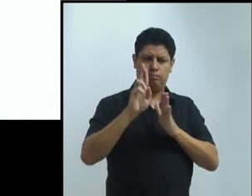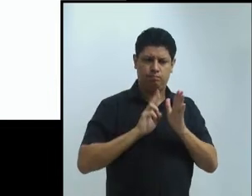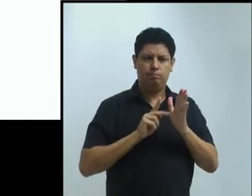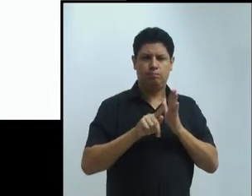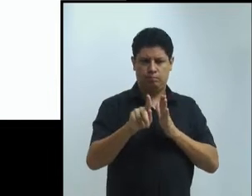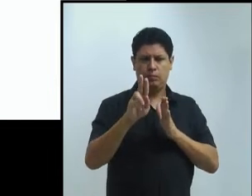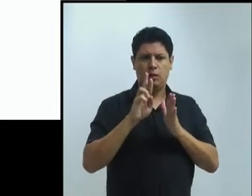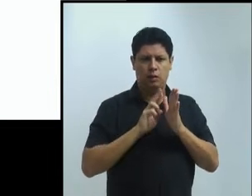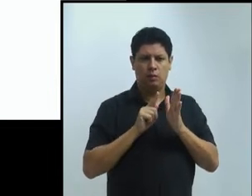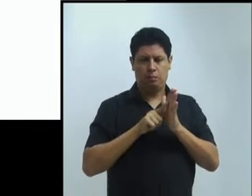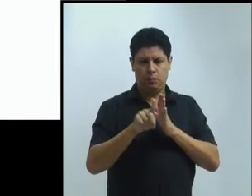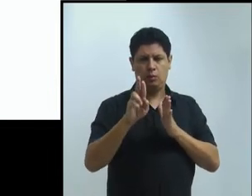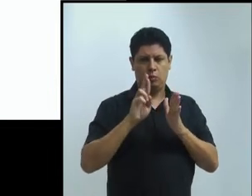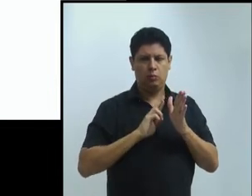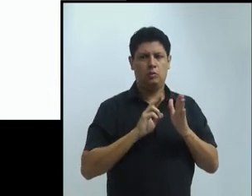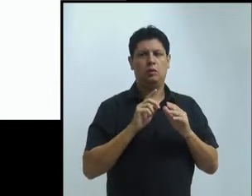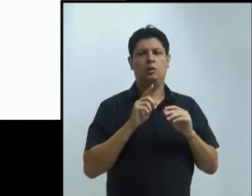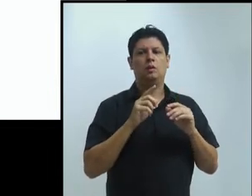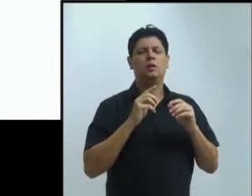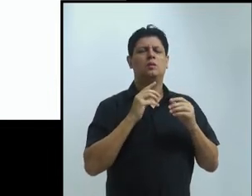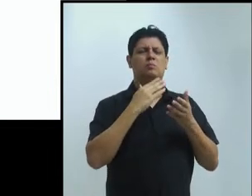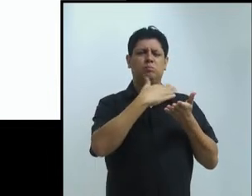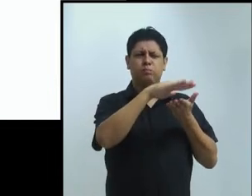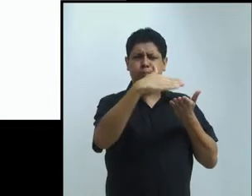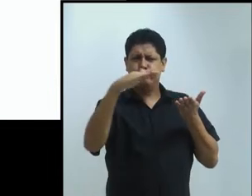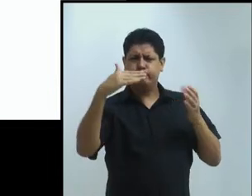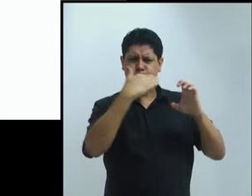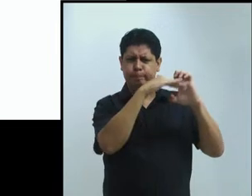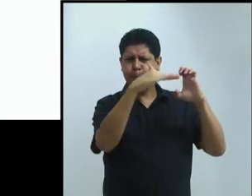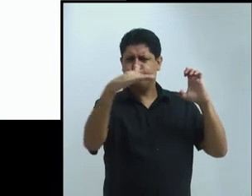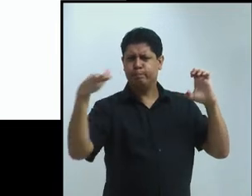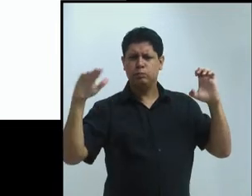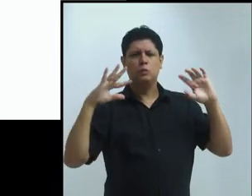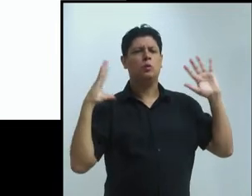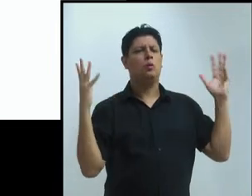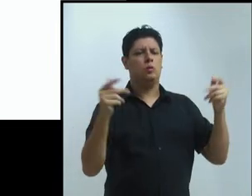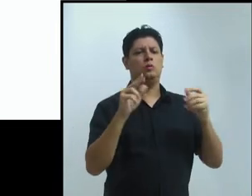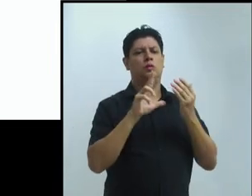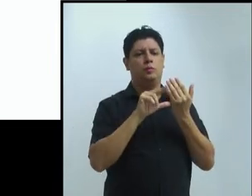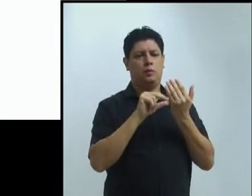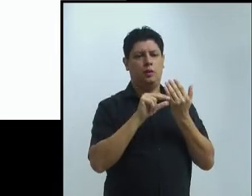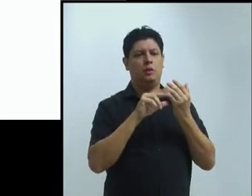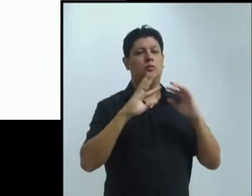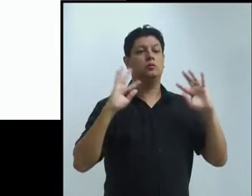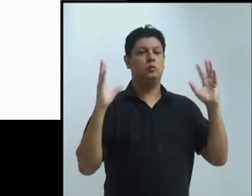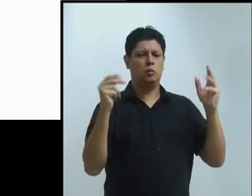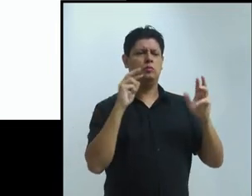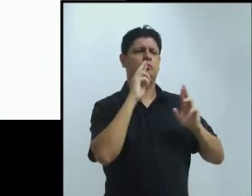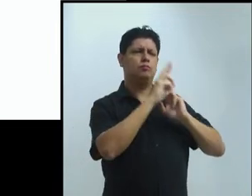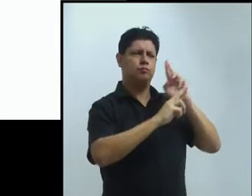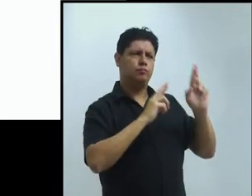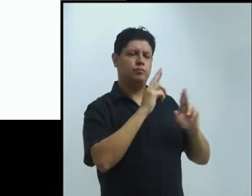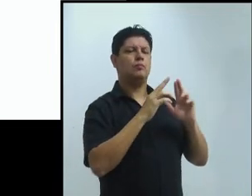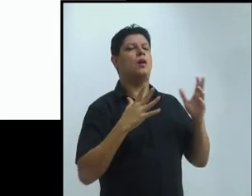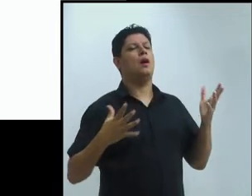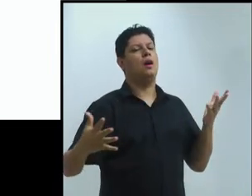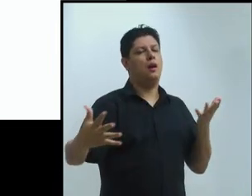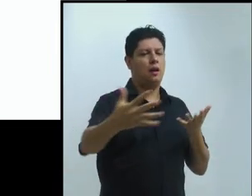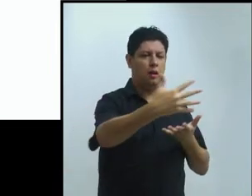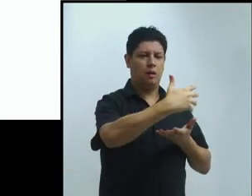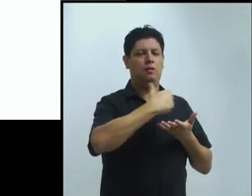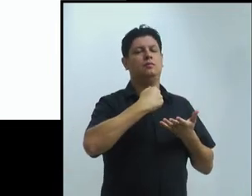universidade, reconhece a importância do processo de internacionalização. Vocês têm aí os